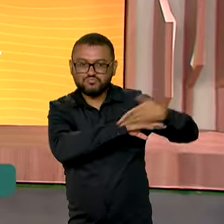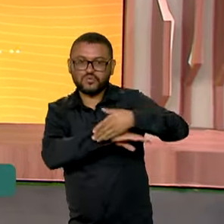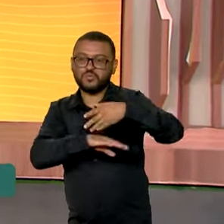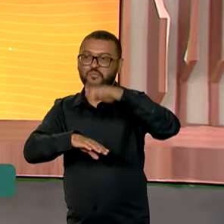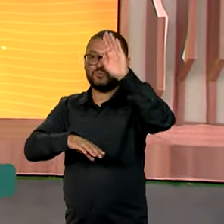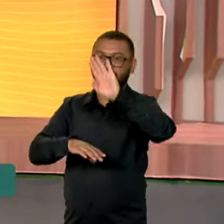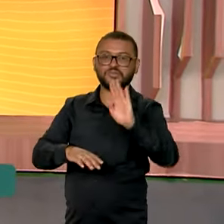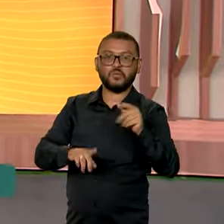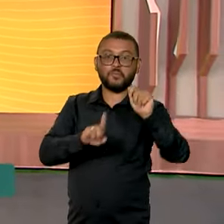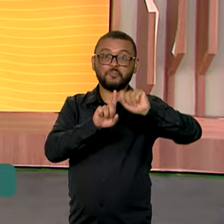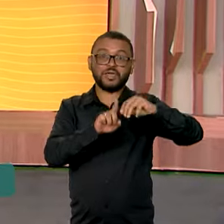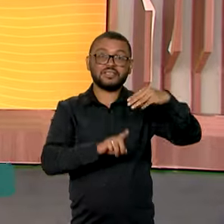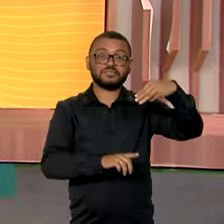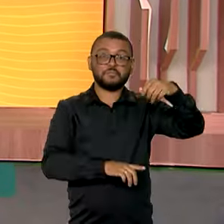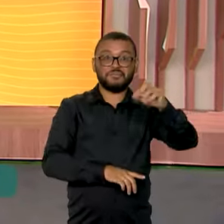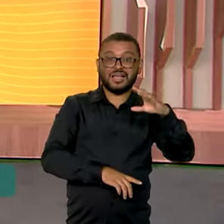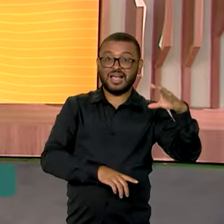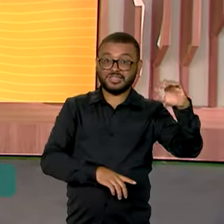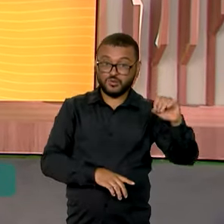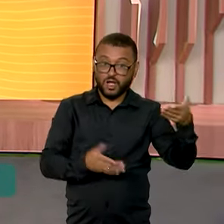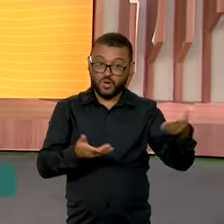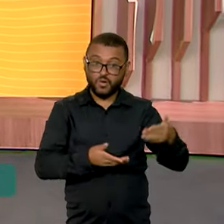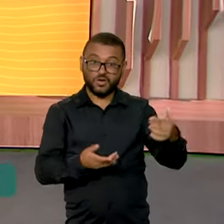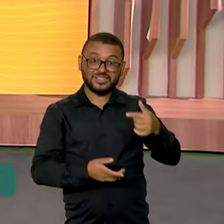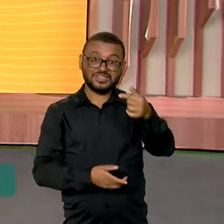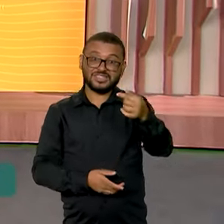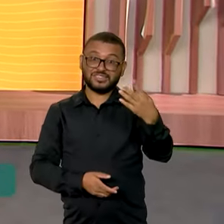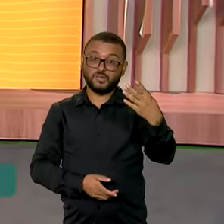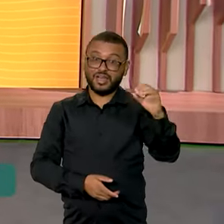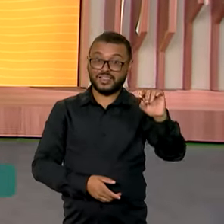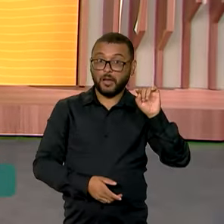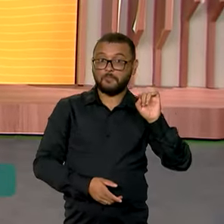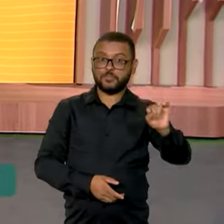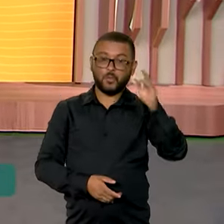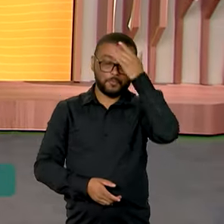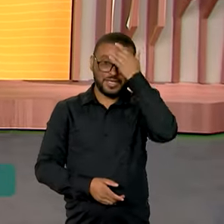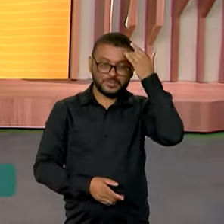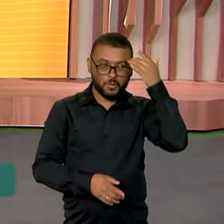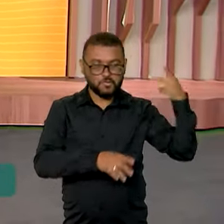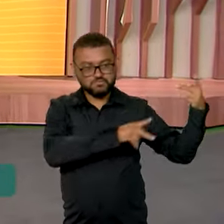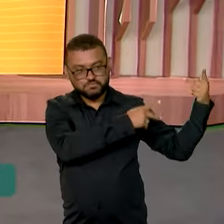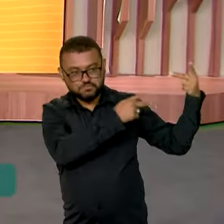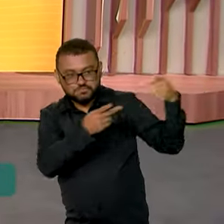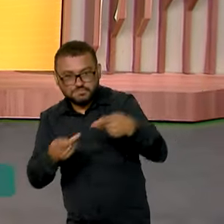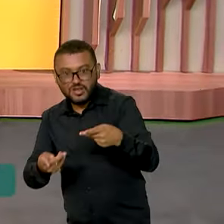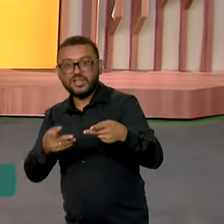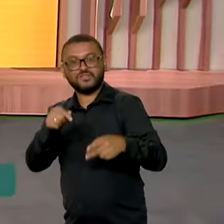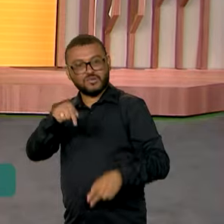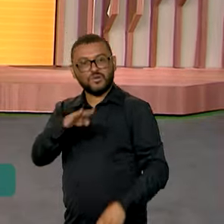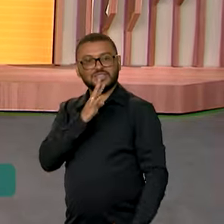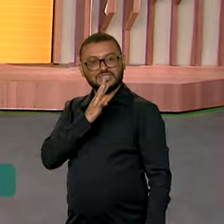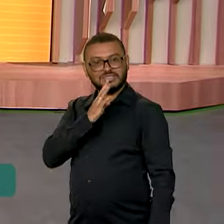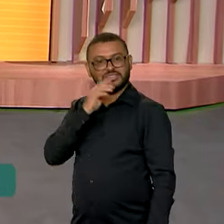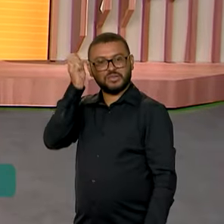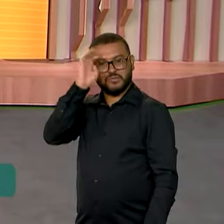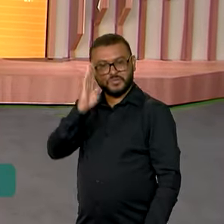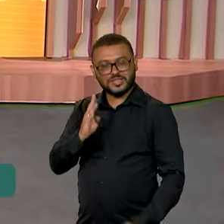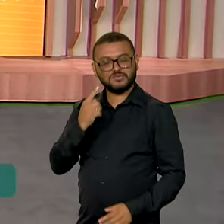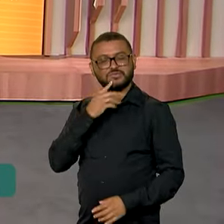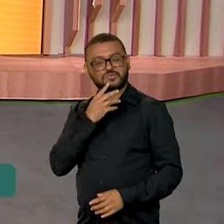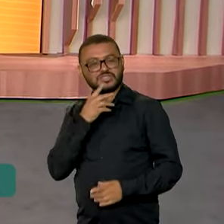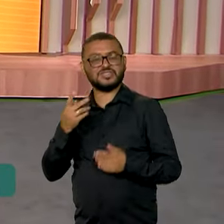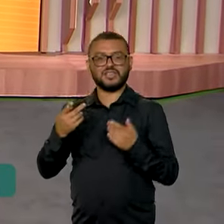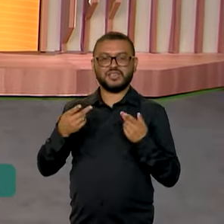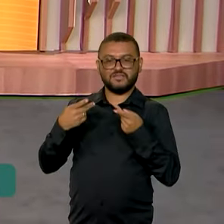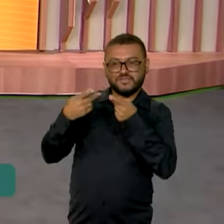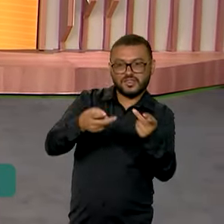Só em março deste ano, 740 mil pessoas de outros países vieram para cá para conhecer nossos destinos